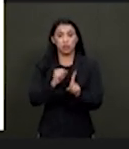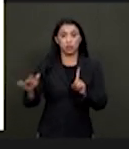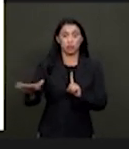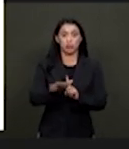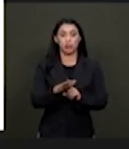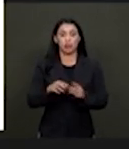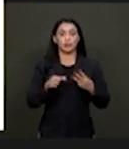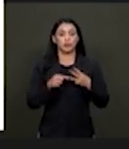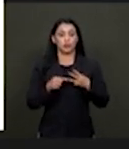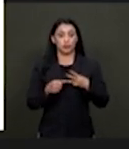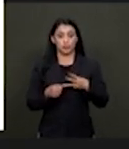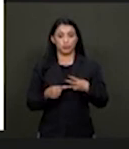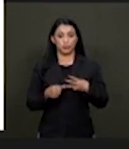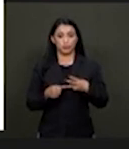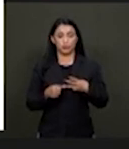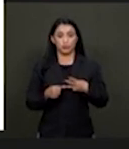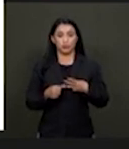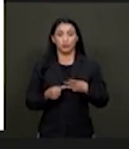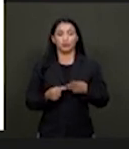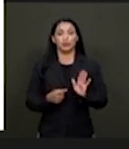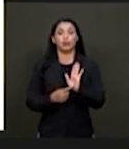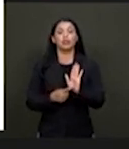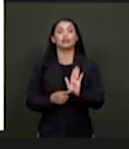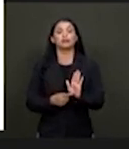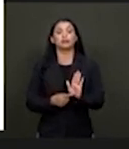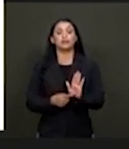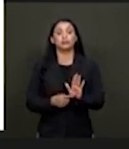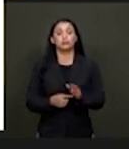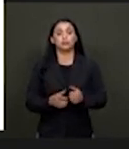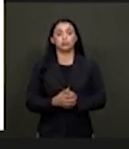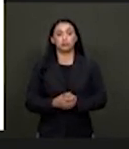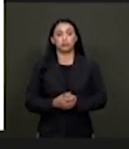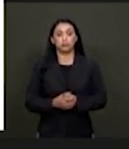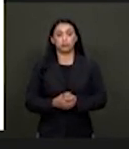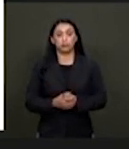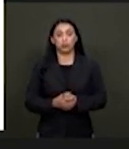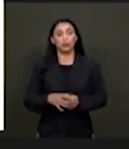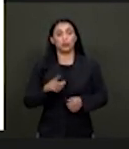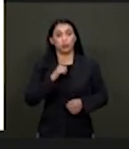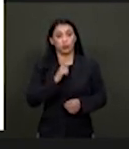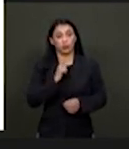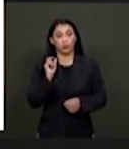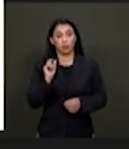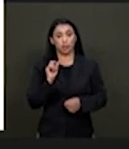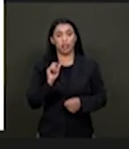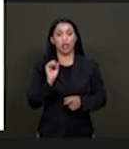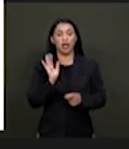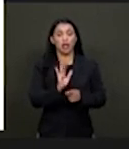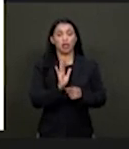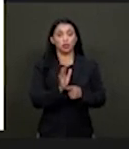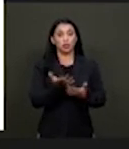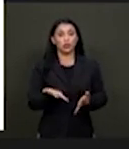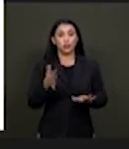Terceiro tópico diz respeito aos benefícios da educação inclusiva para quem não tem deficiência.